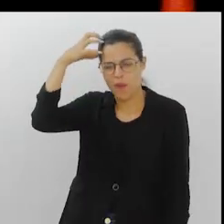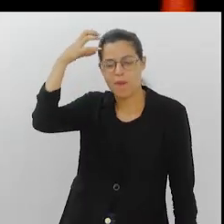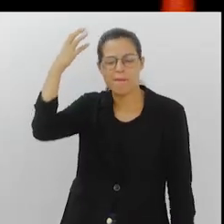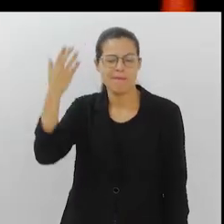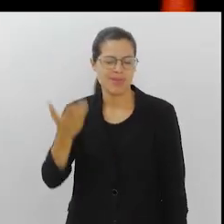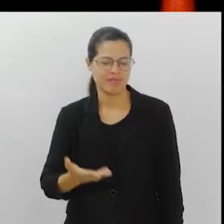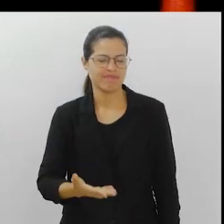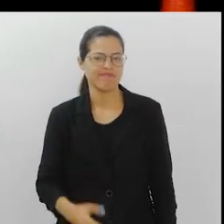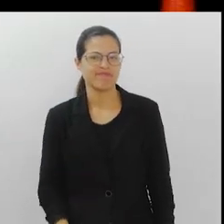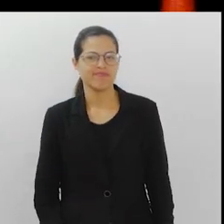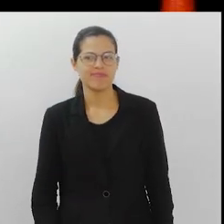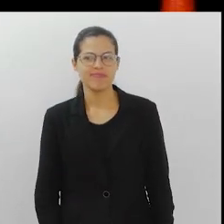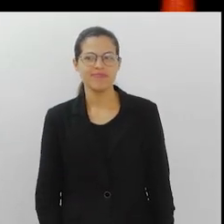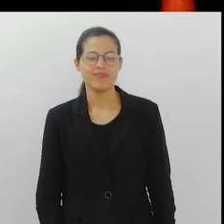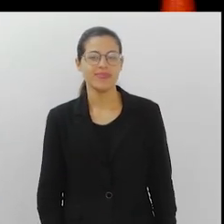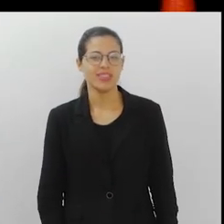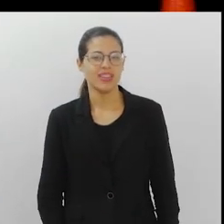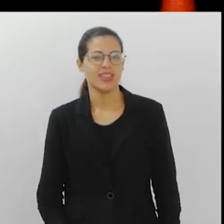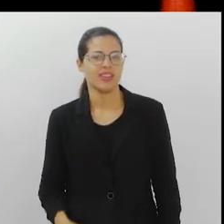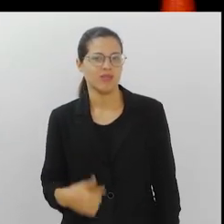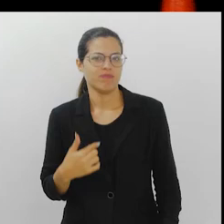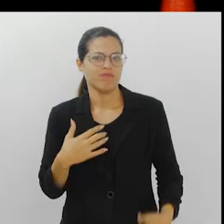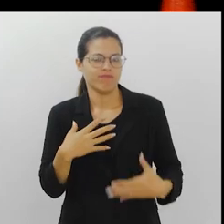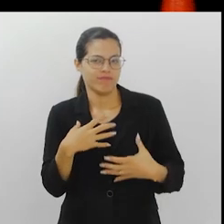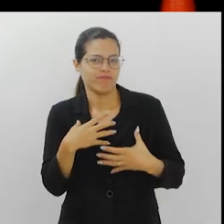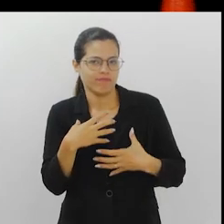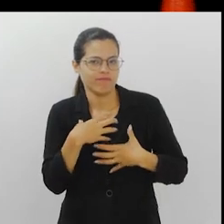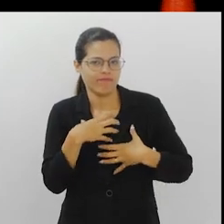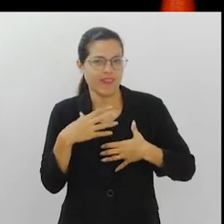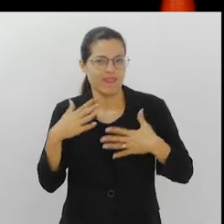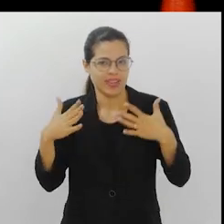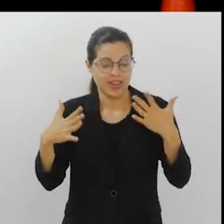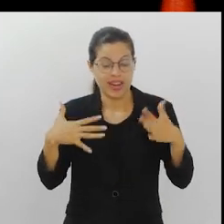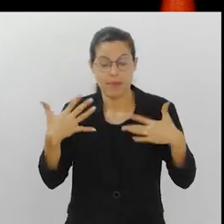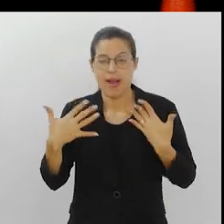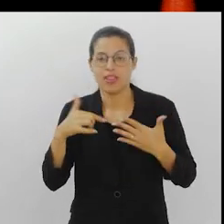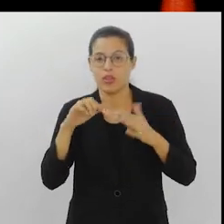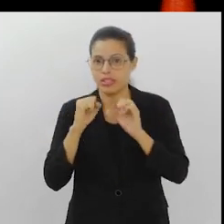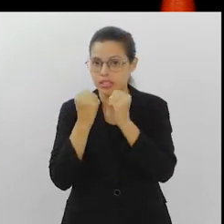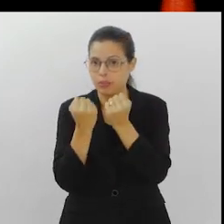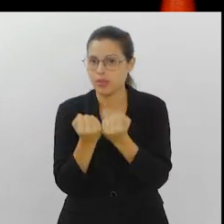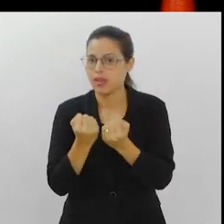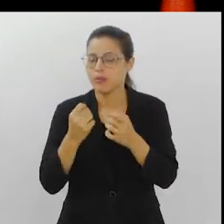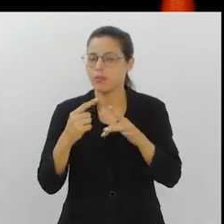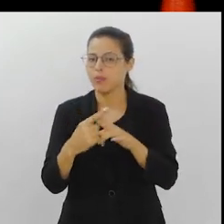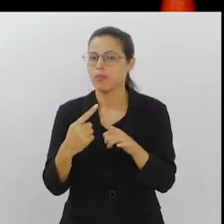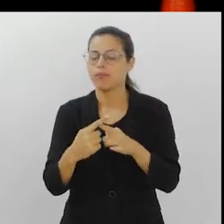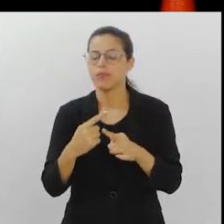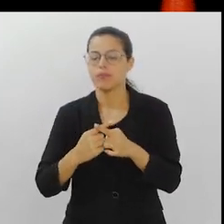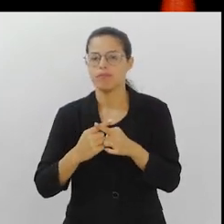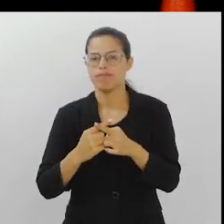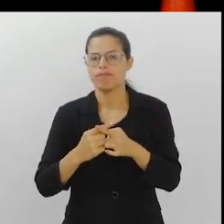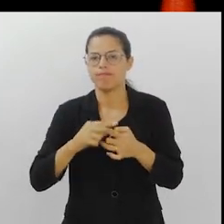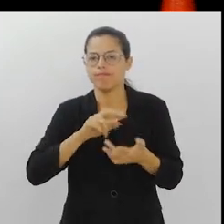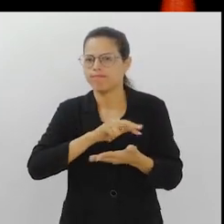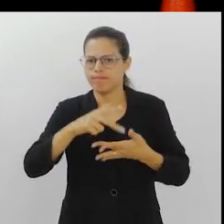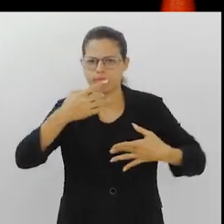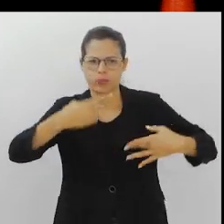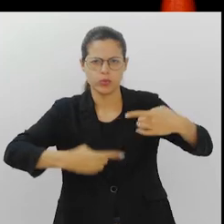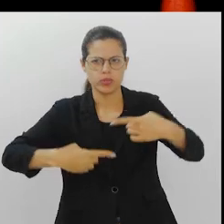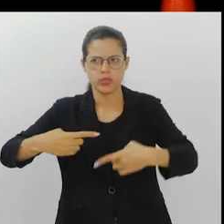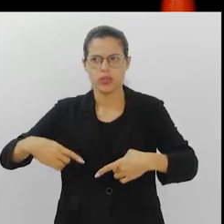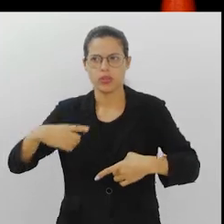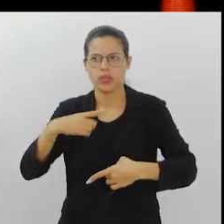consciência. Estou muito empolgado com a questão dessa jornada, justamente nesse ponto que você está tocando, porque, dentre as várias